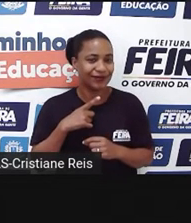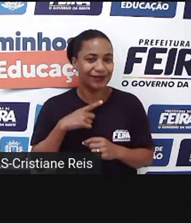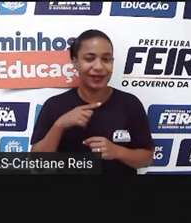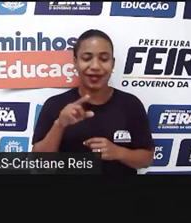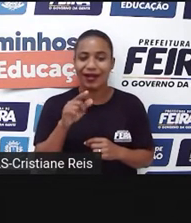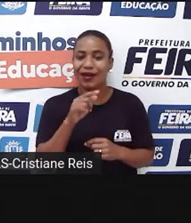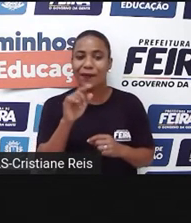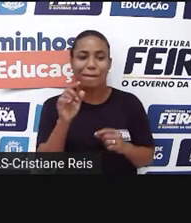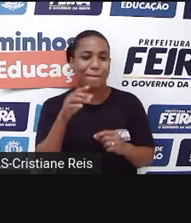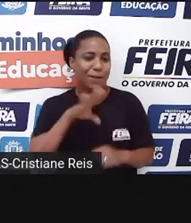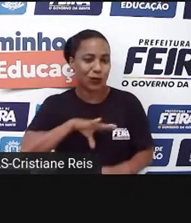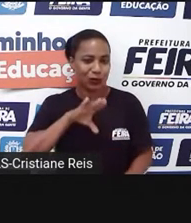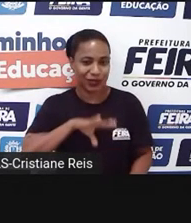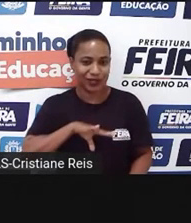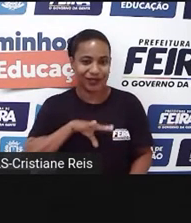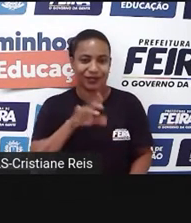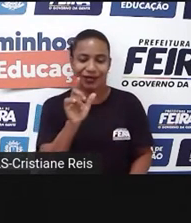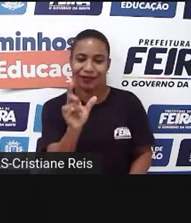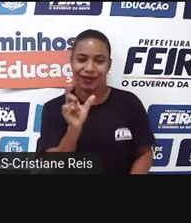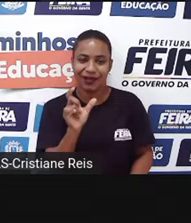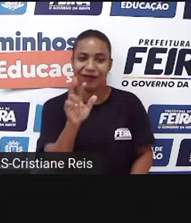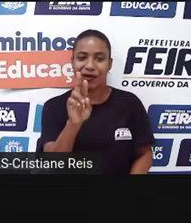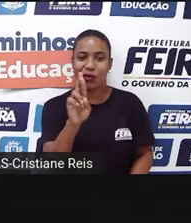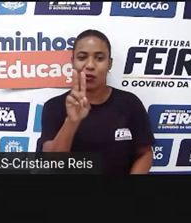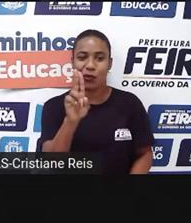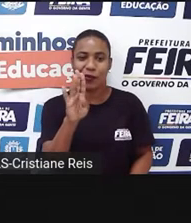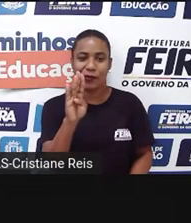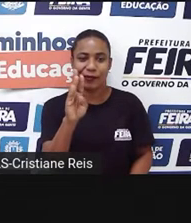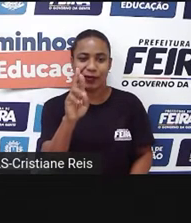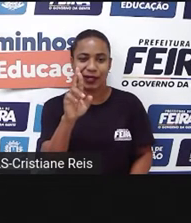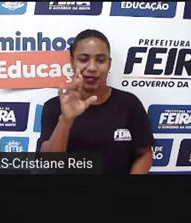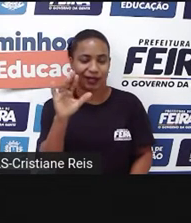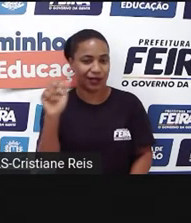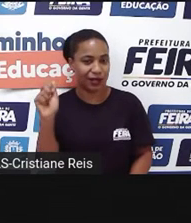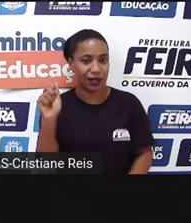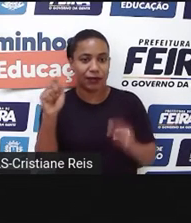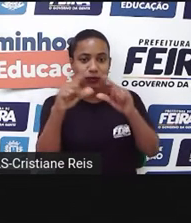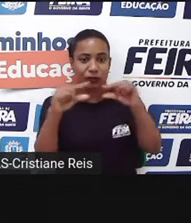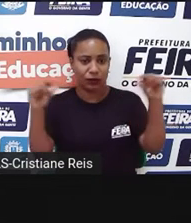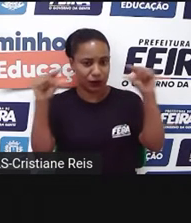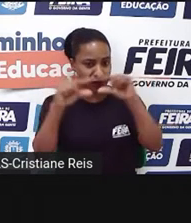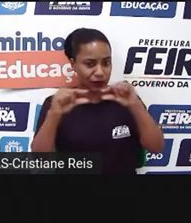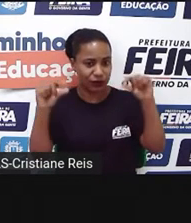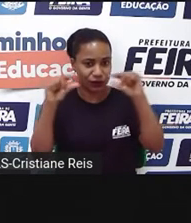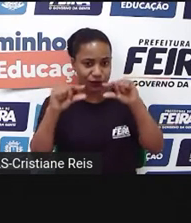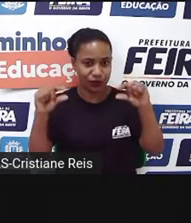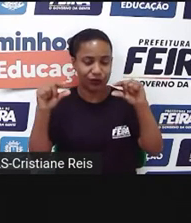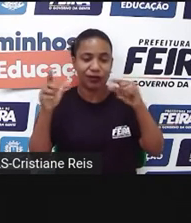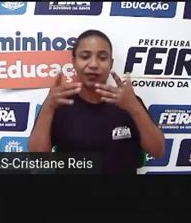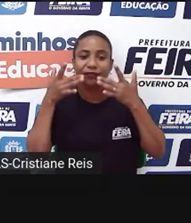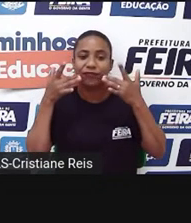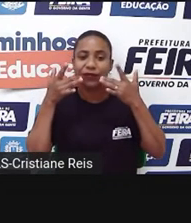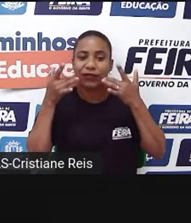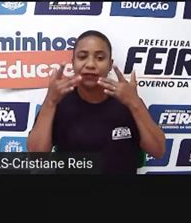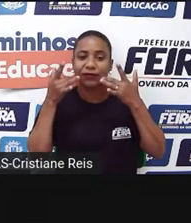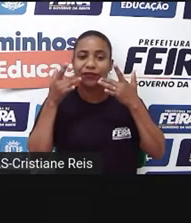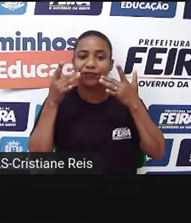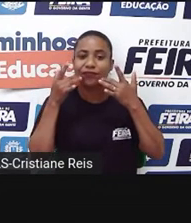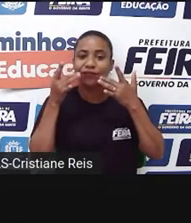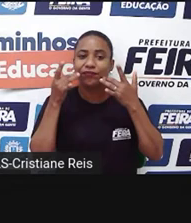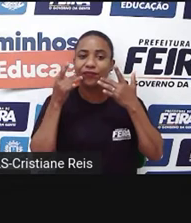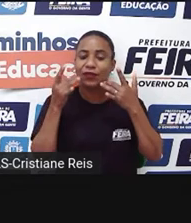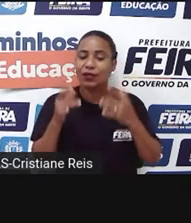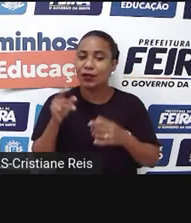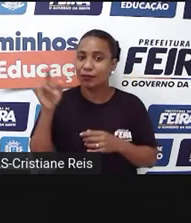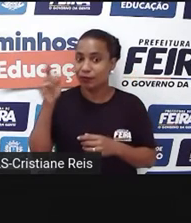Justamente, existem trechos na peça teatral ao longo dela que mostram pra quem está encenando que